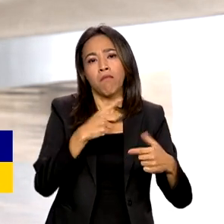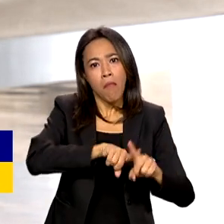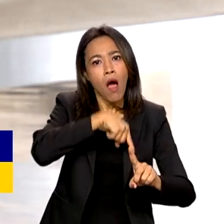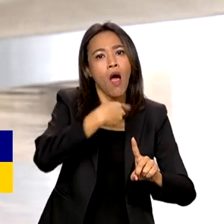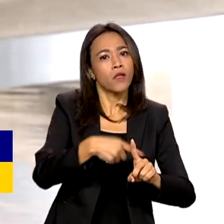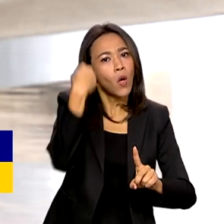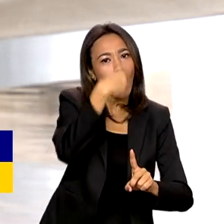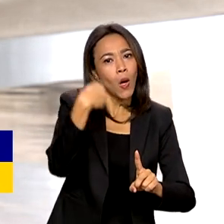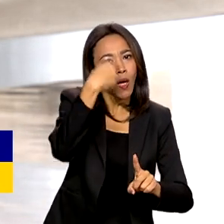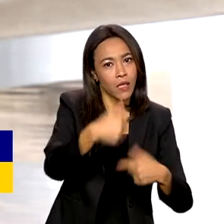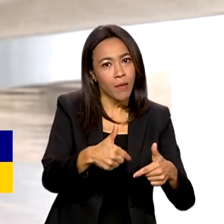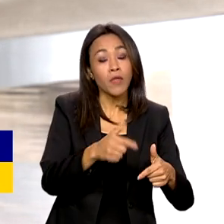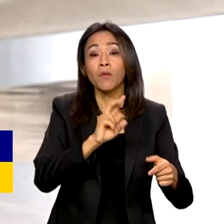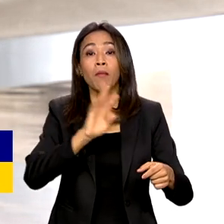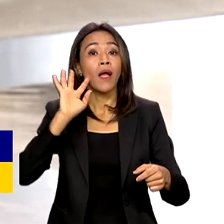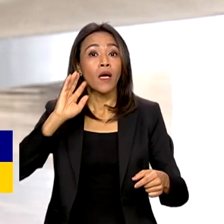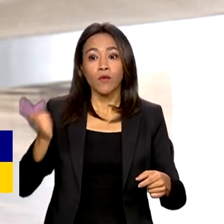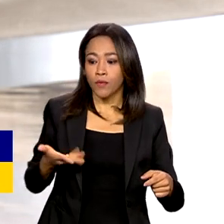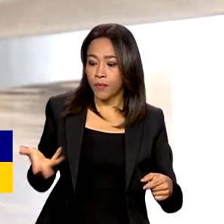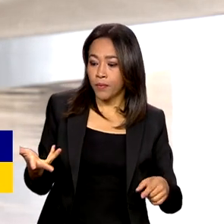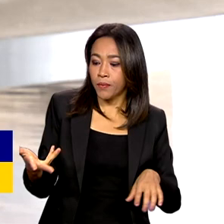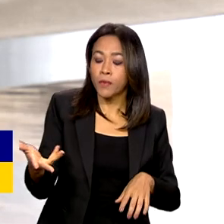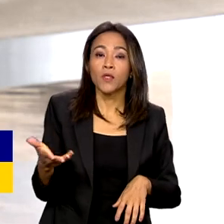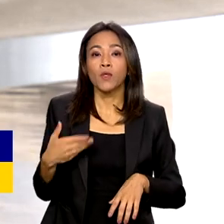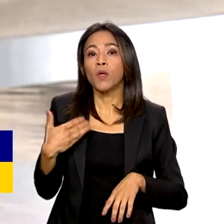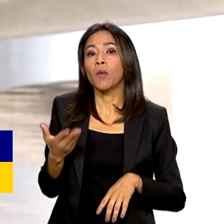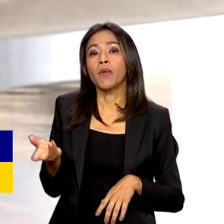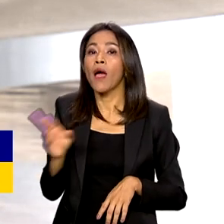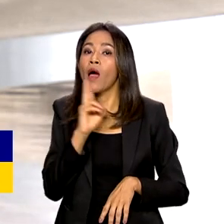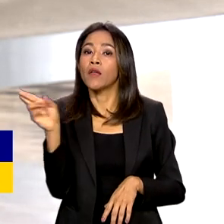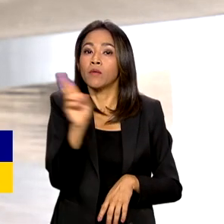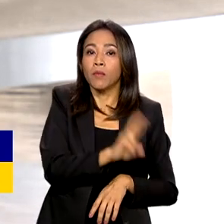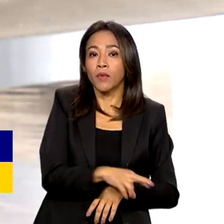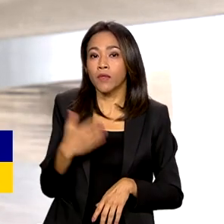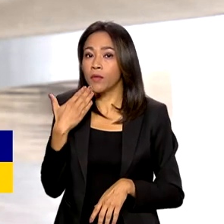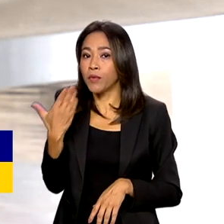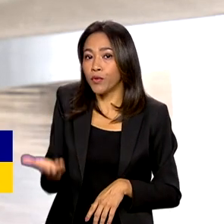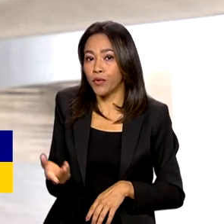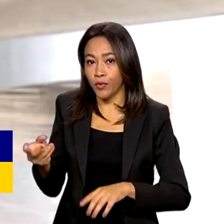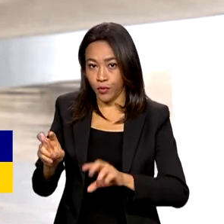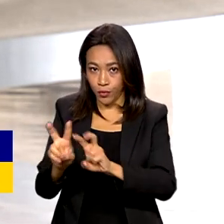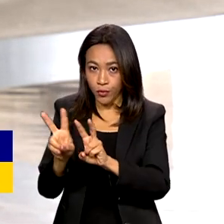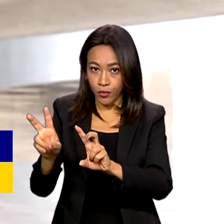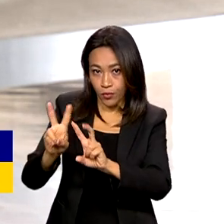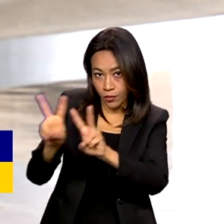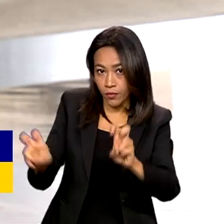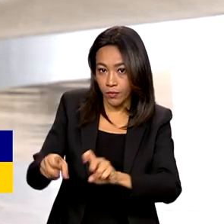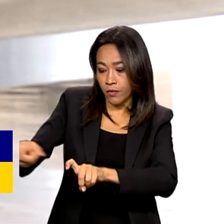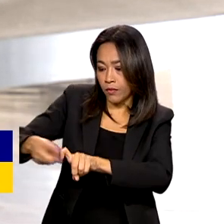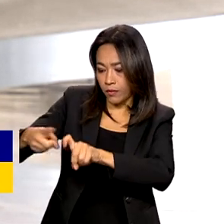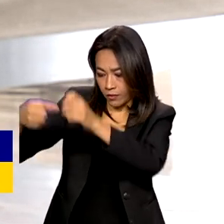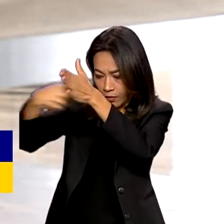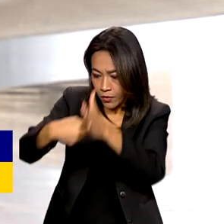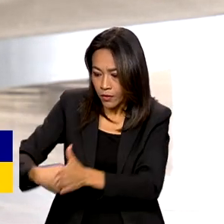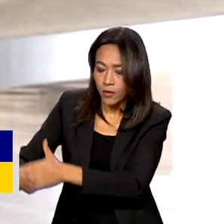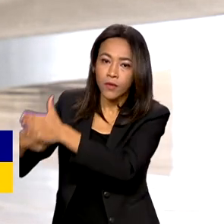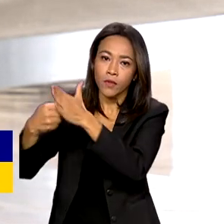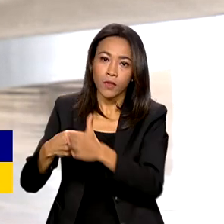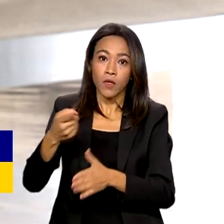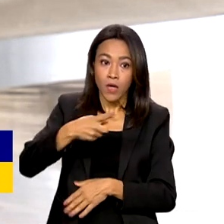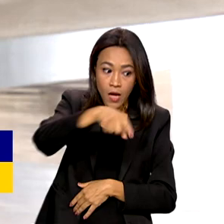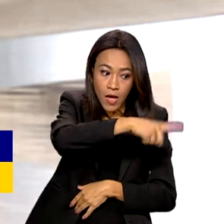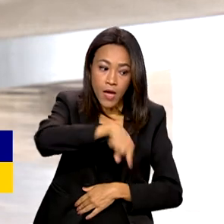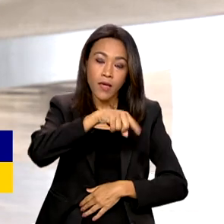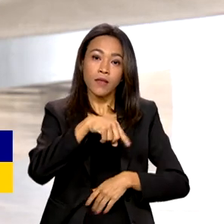para a análise de pedidos, de benefícios e também para a realização de perícias médicas. Para o pessoal da área administrativa,